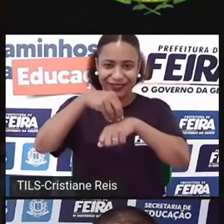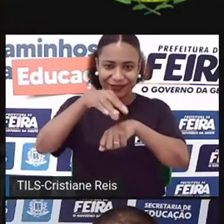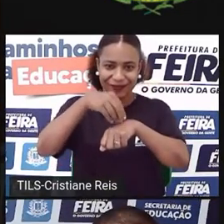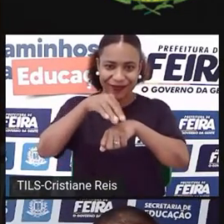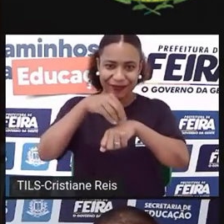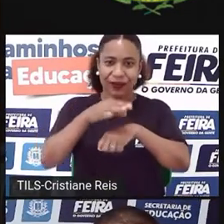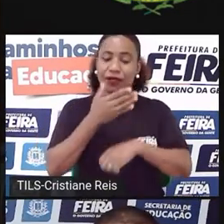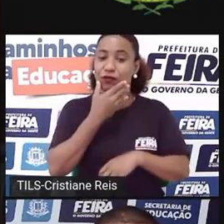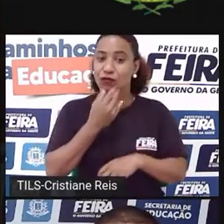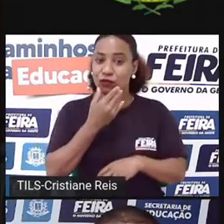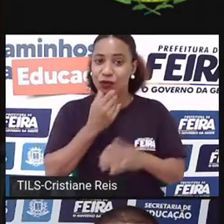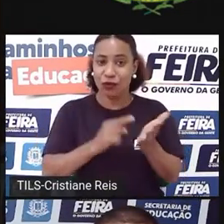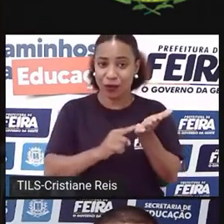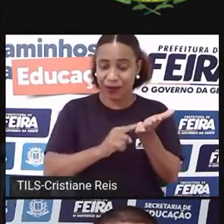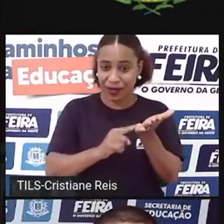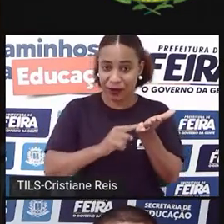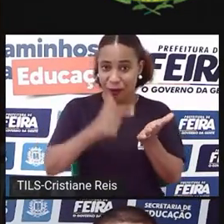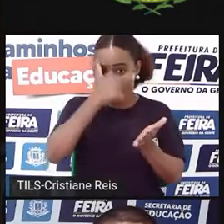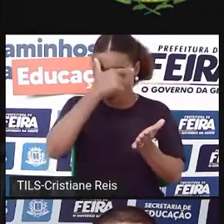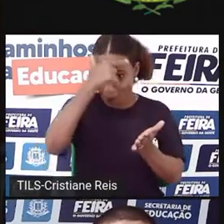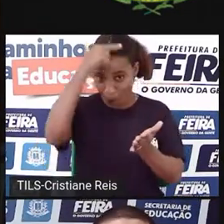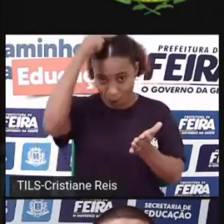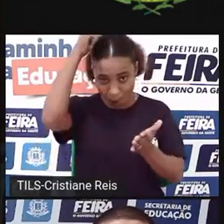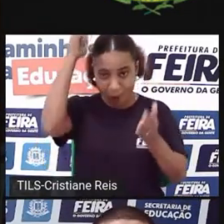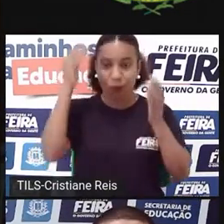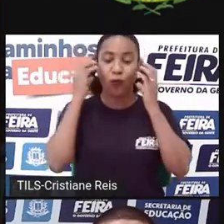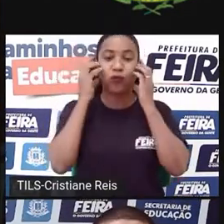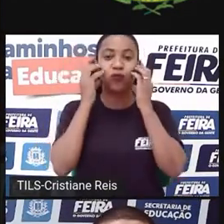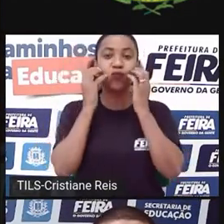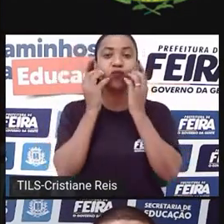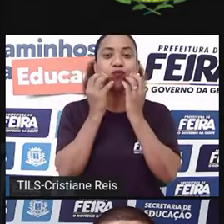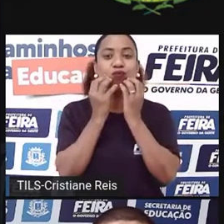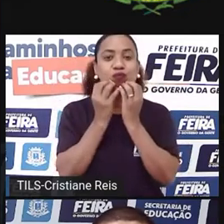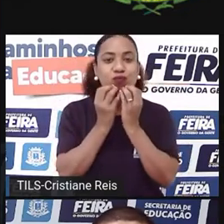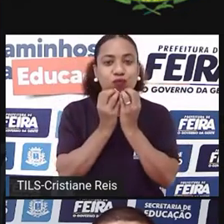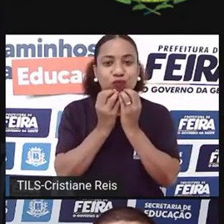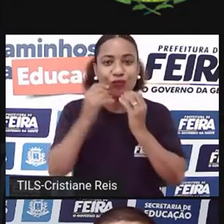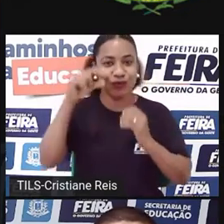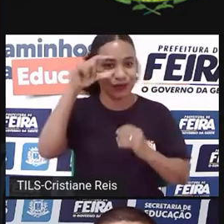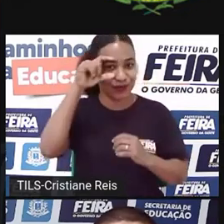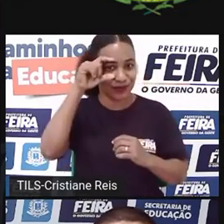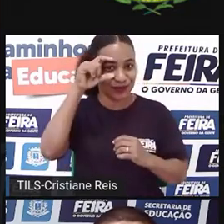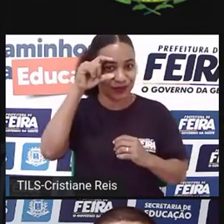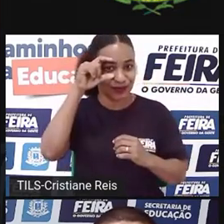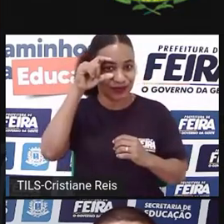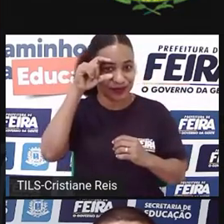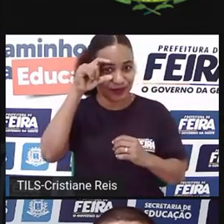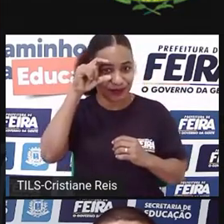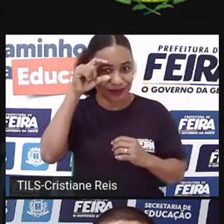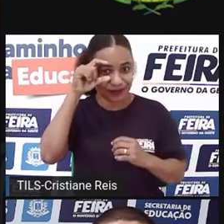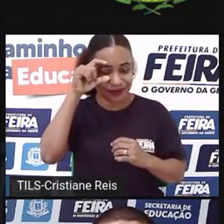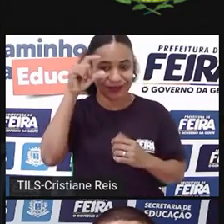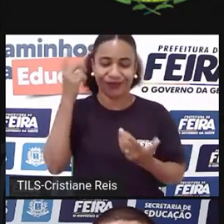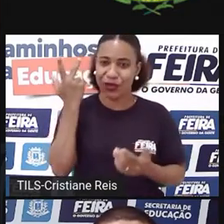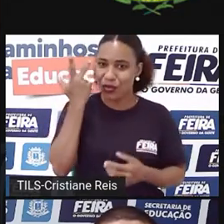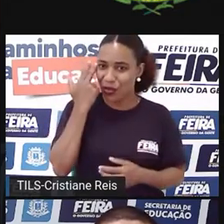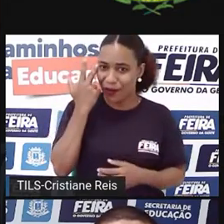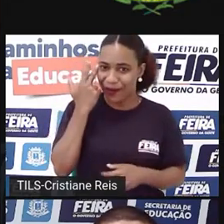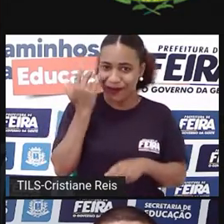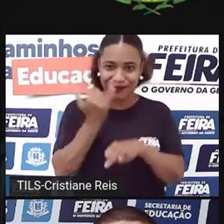branco, careca, tenho barba, uso um óculos de armação metal, né? Metal,